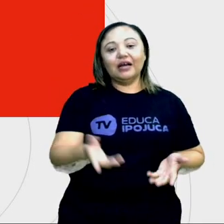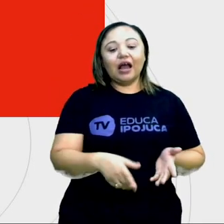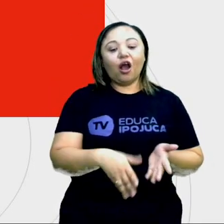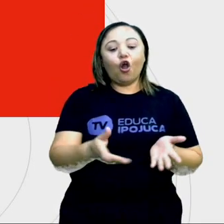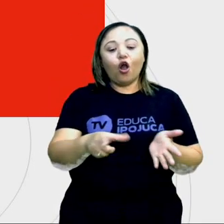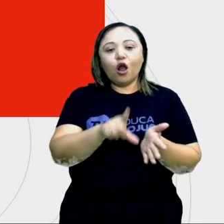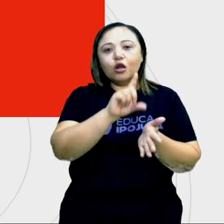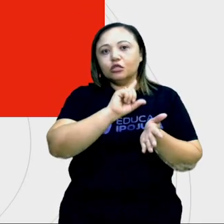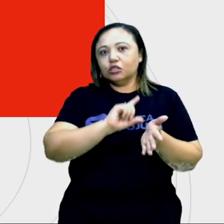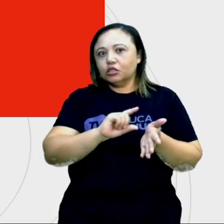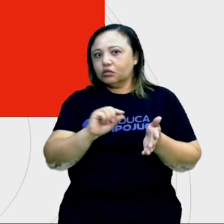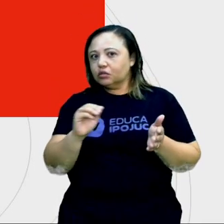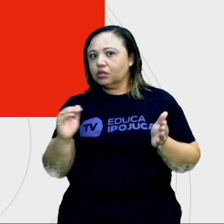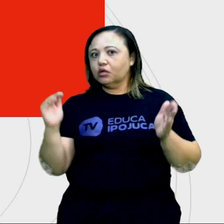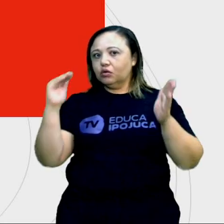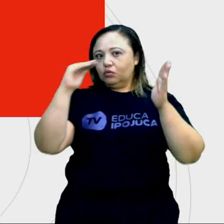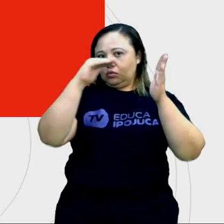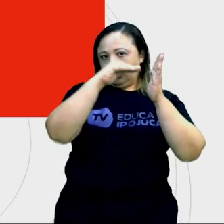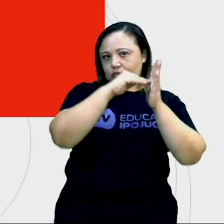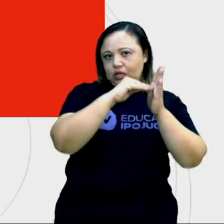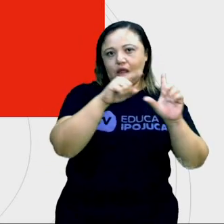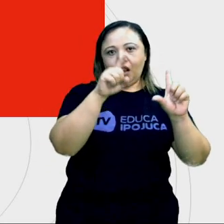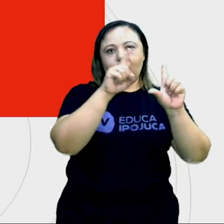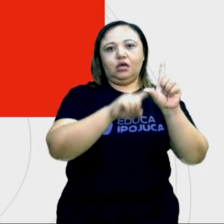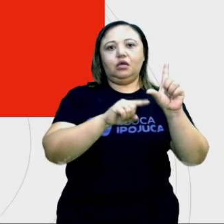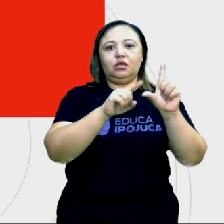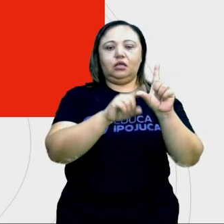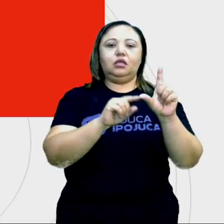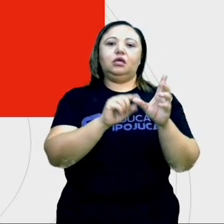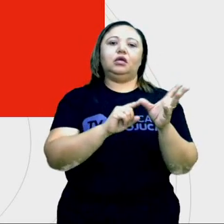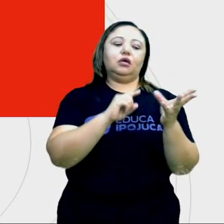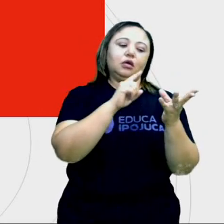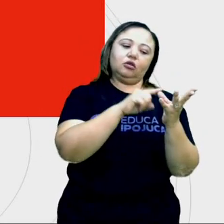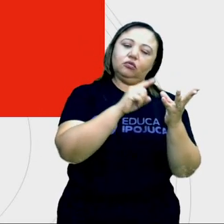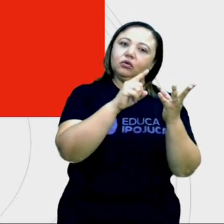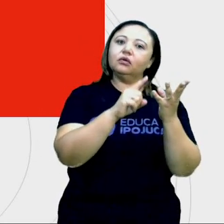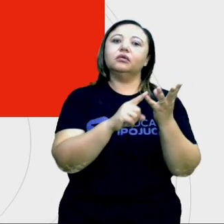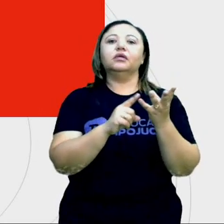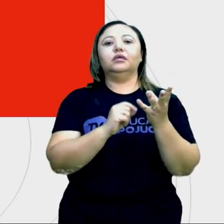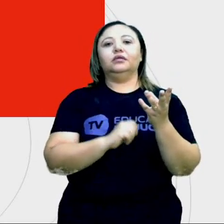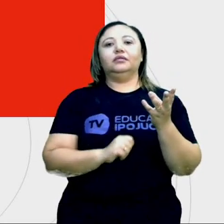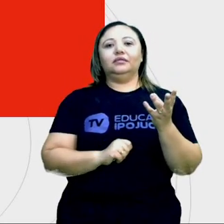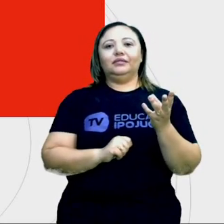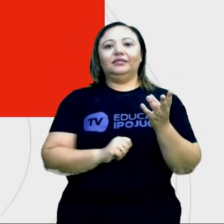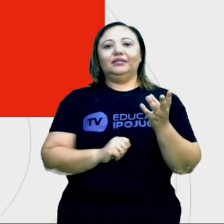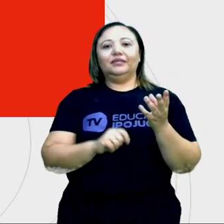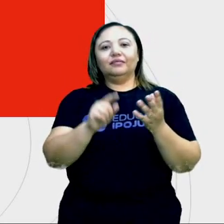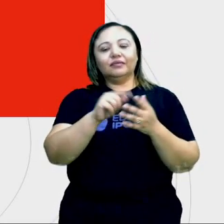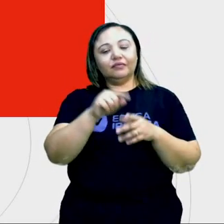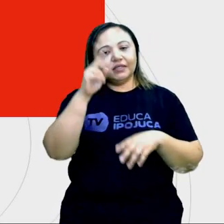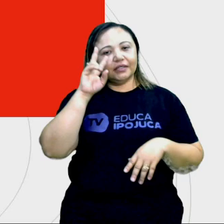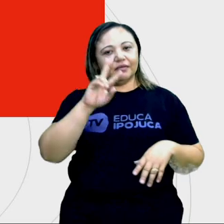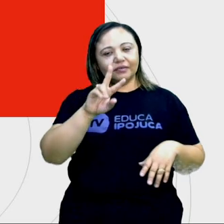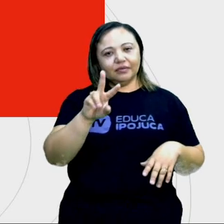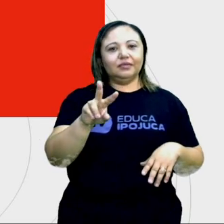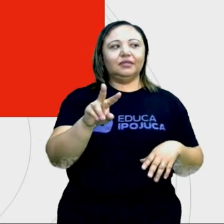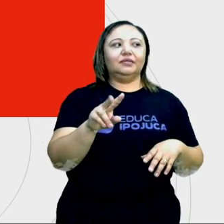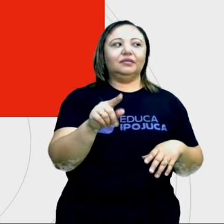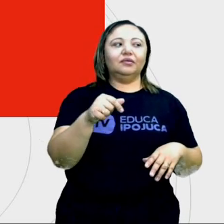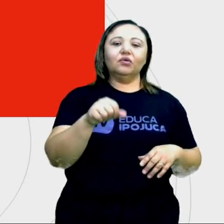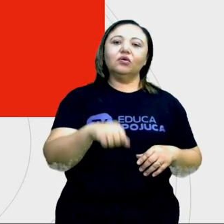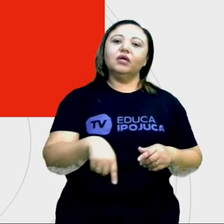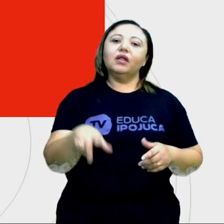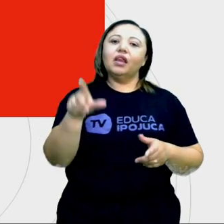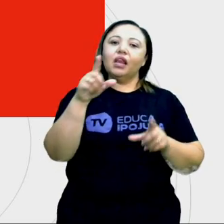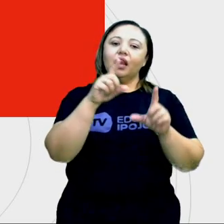a última letrinha dessas amiguinhas que são as vogais. Como vocês estão vendo aqui,